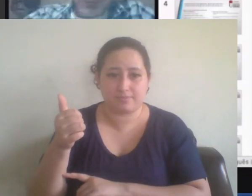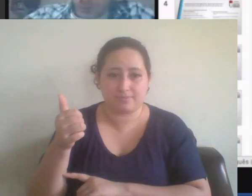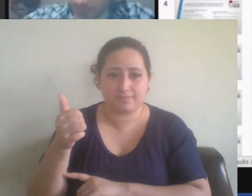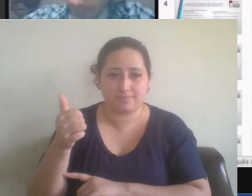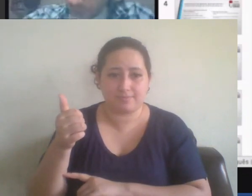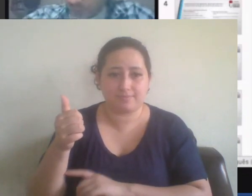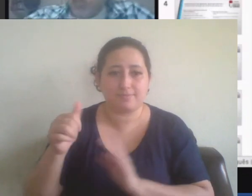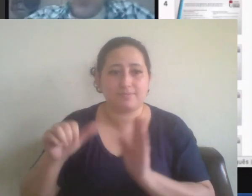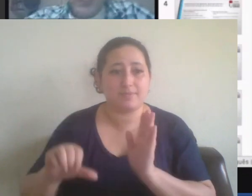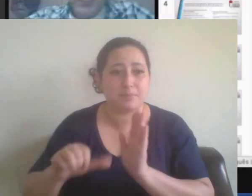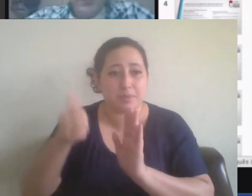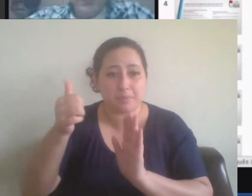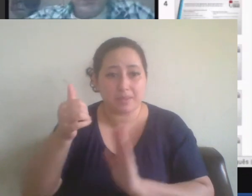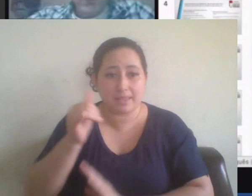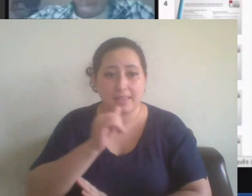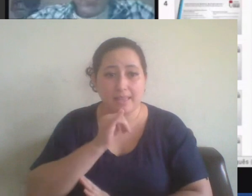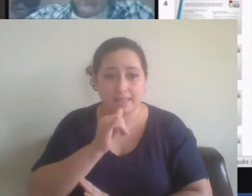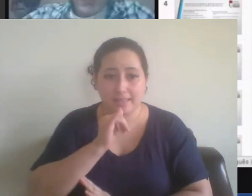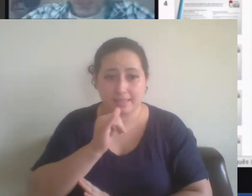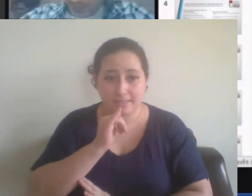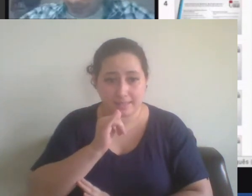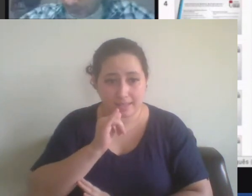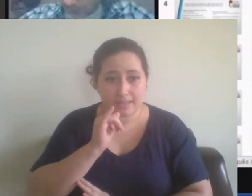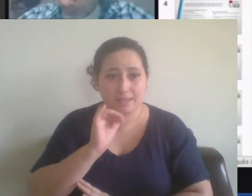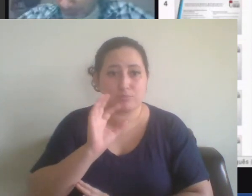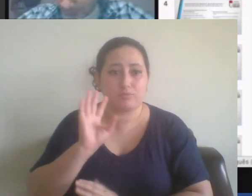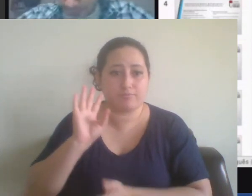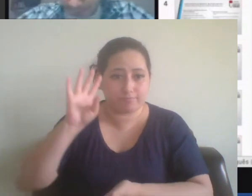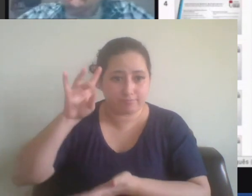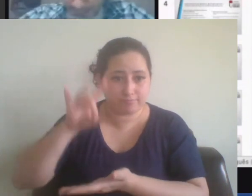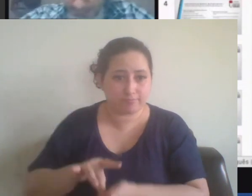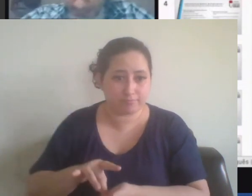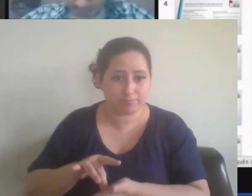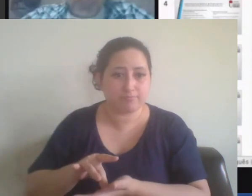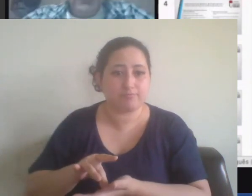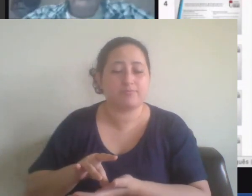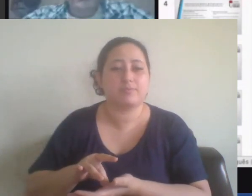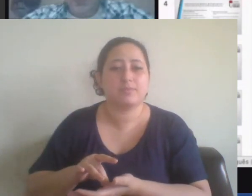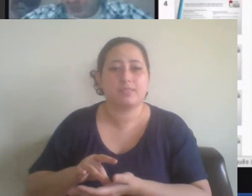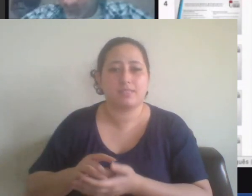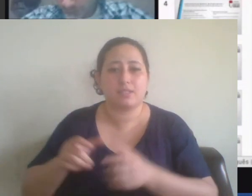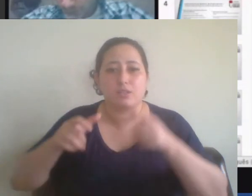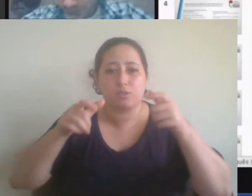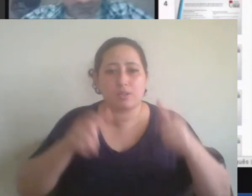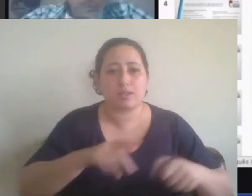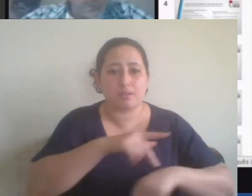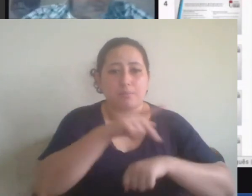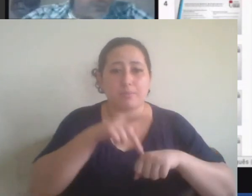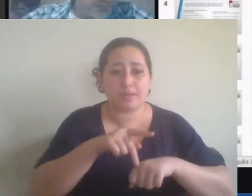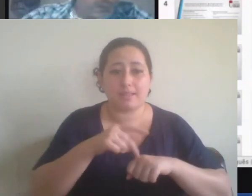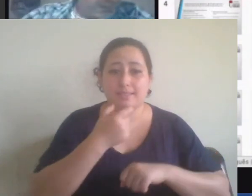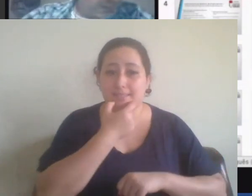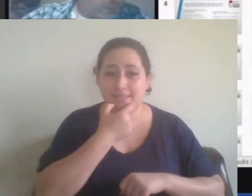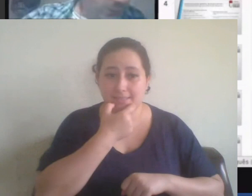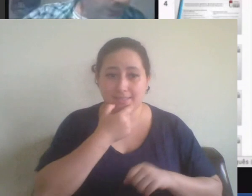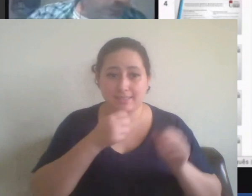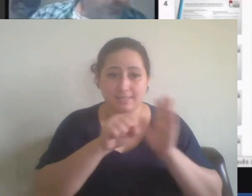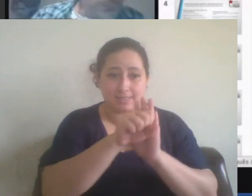Exemplo mais concreto, ele vai ocorrer na Inglaterra, no século XIII,